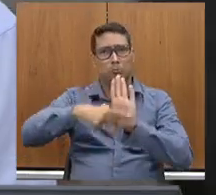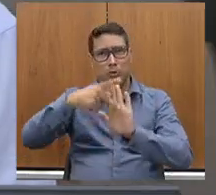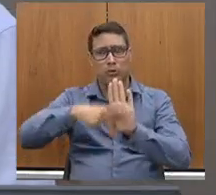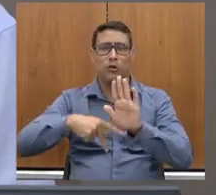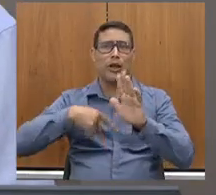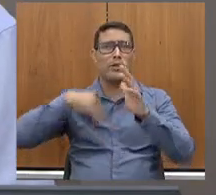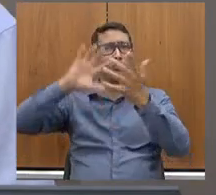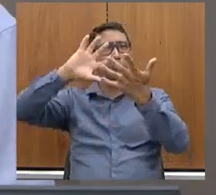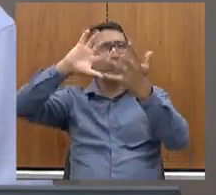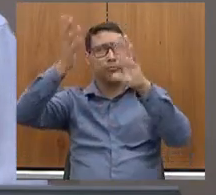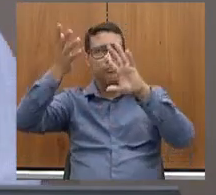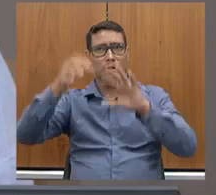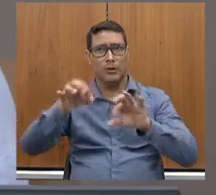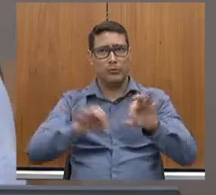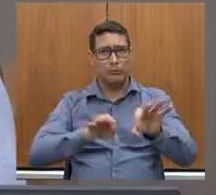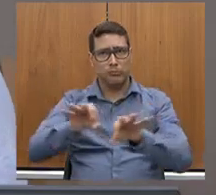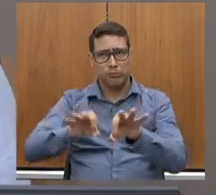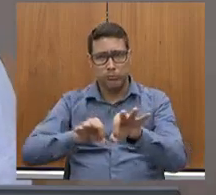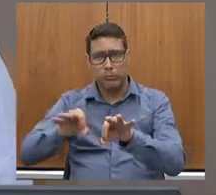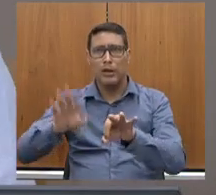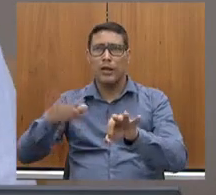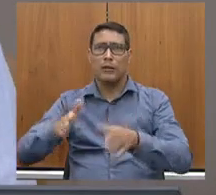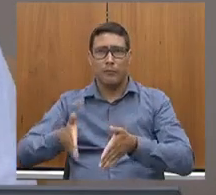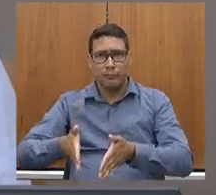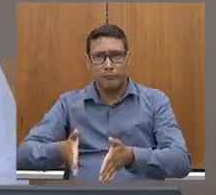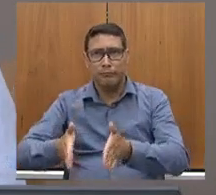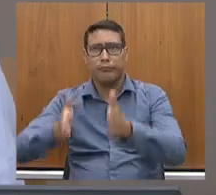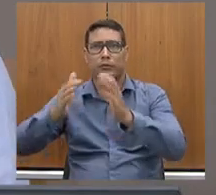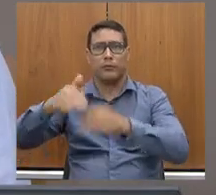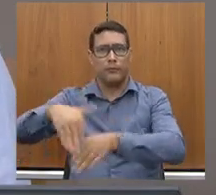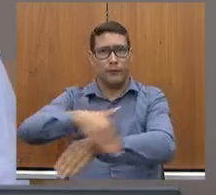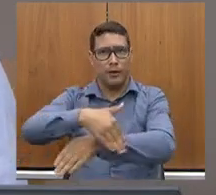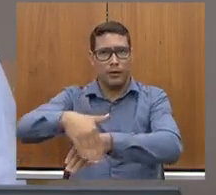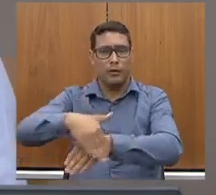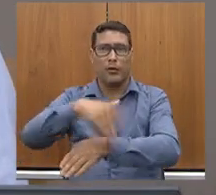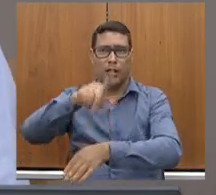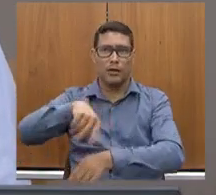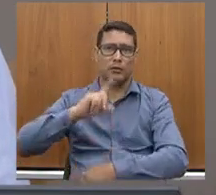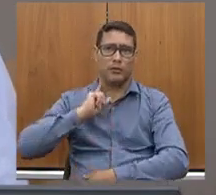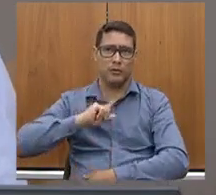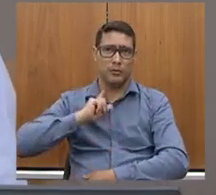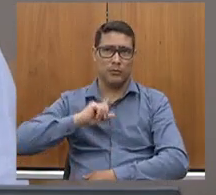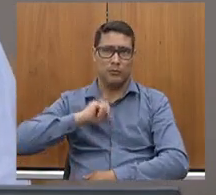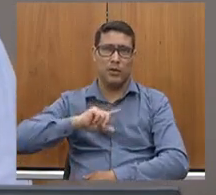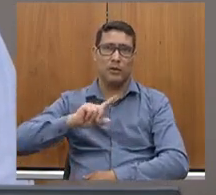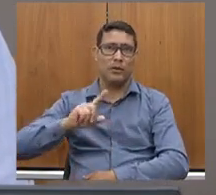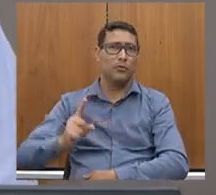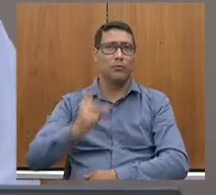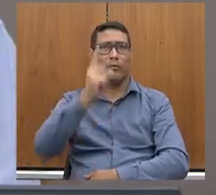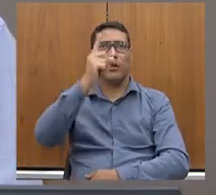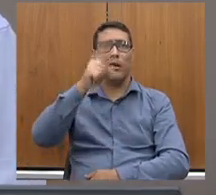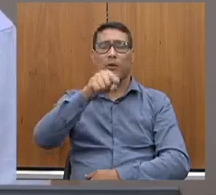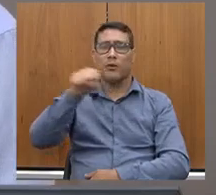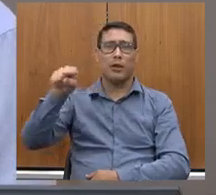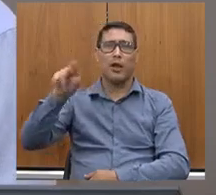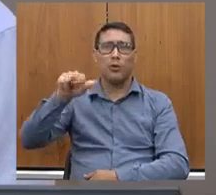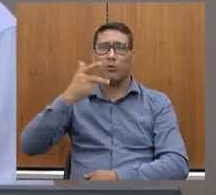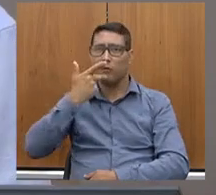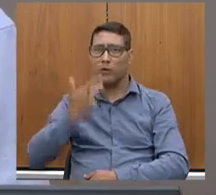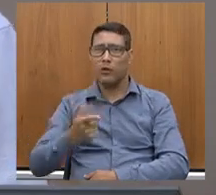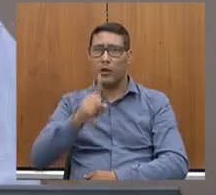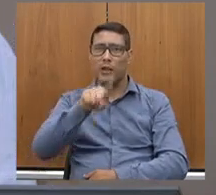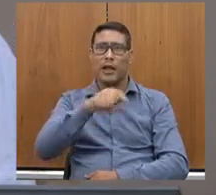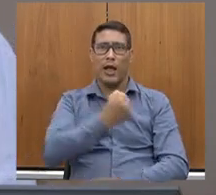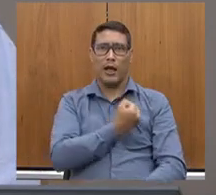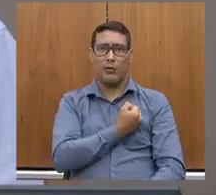estradas mineiras, em especial, deputado João Leite, uma que o deputado nunca falou, que é a 290...